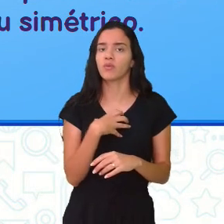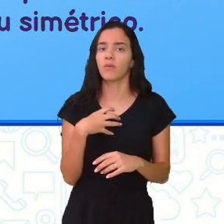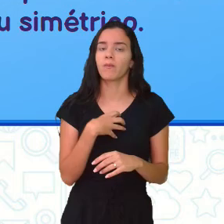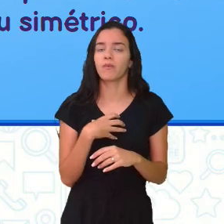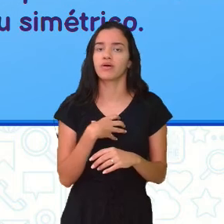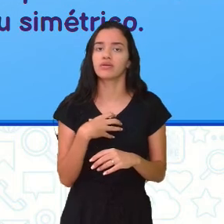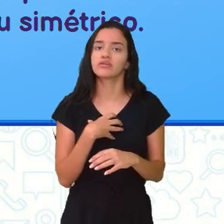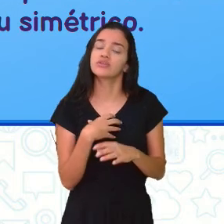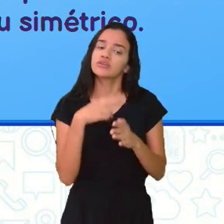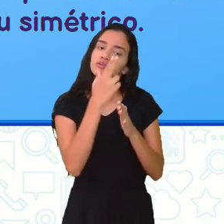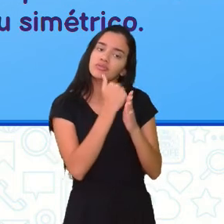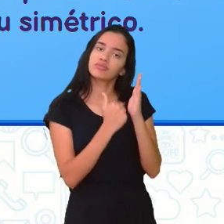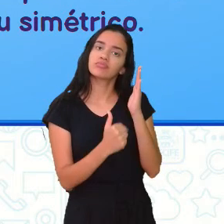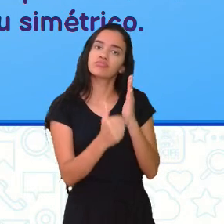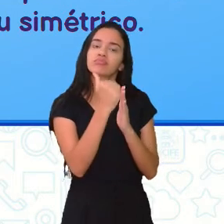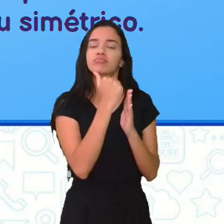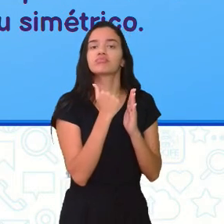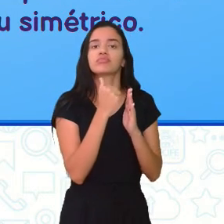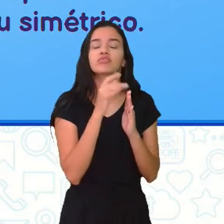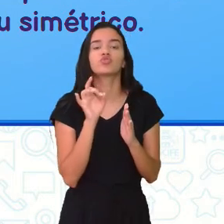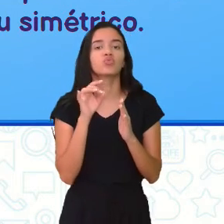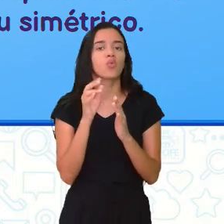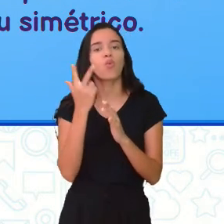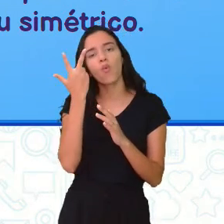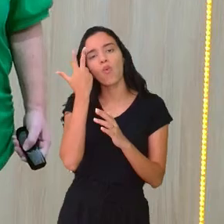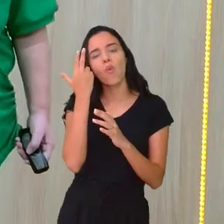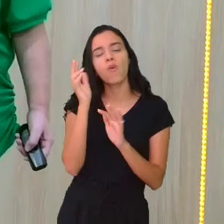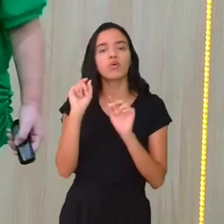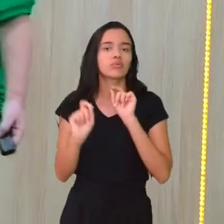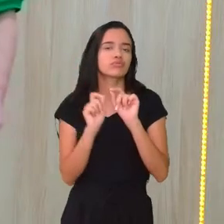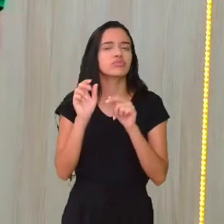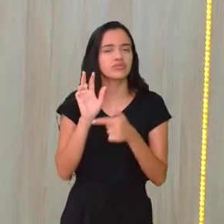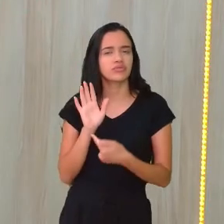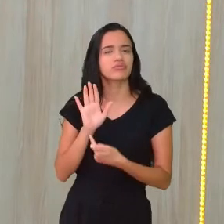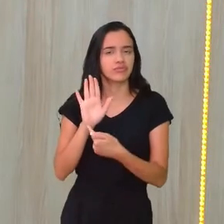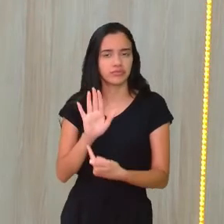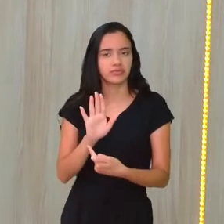fazer o desenho, só que um ponto em comum. Vocês vão ver.